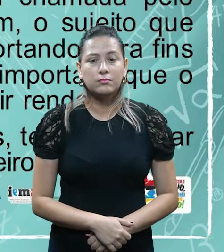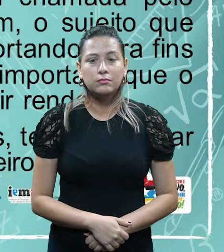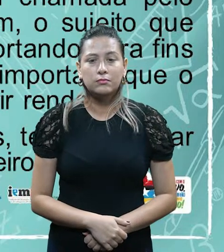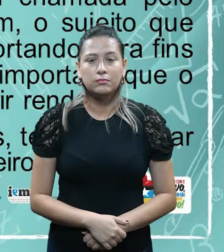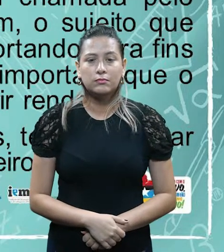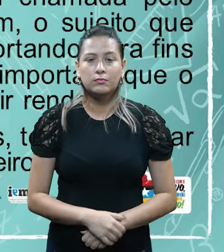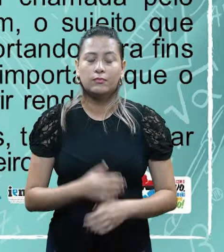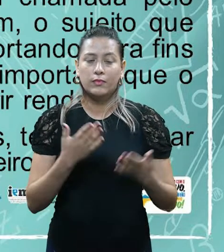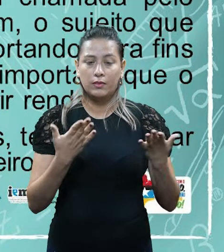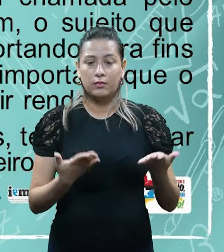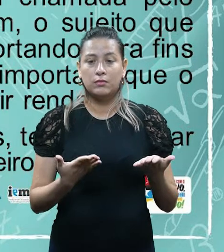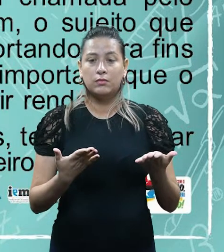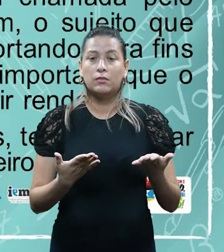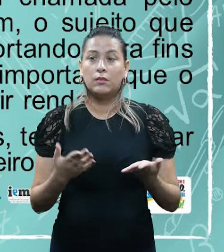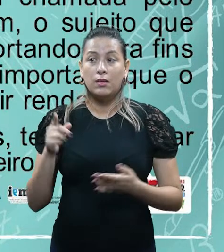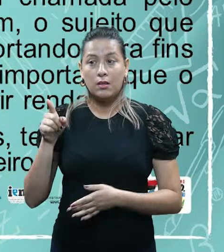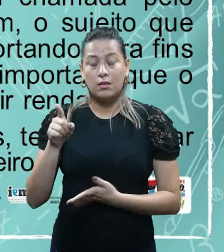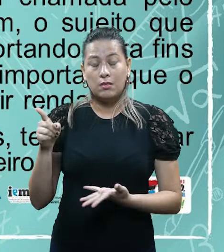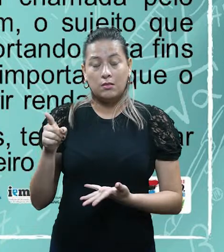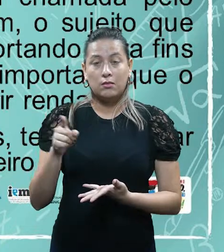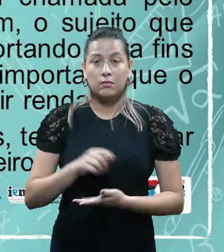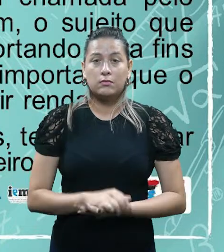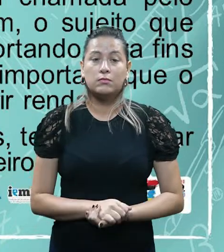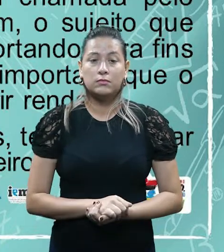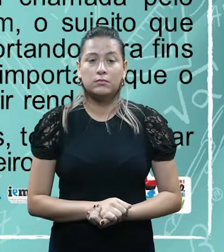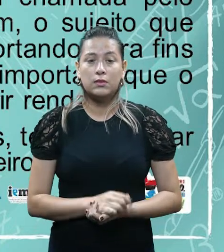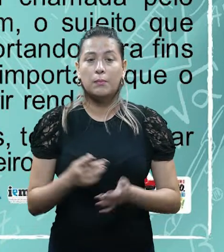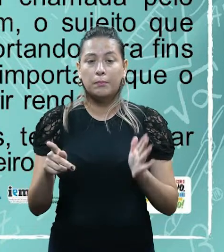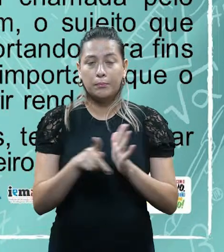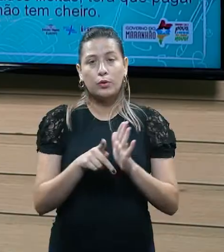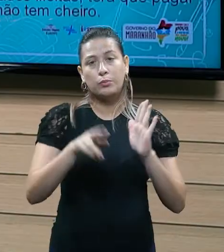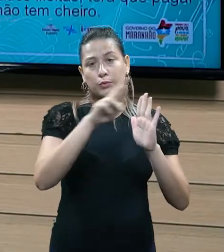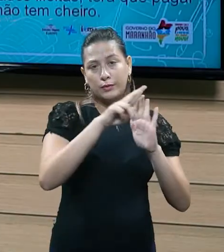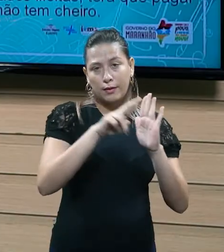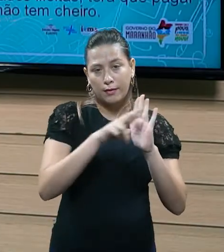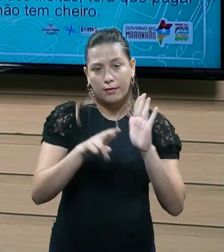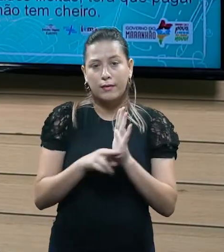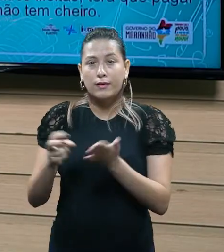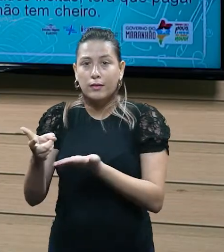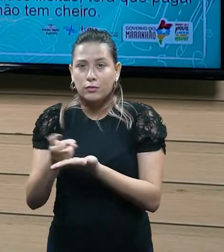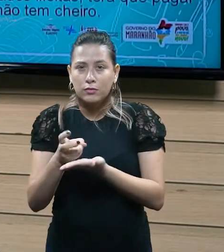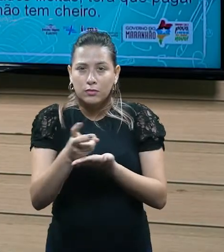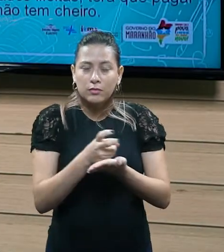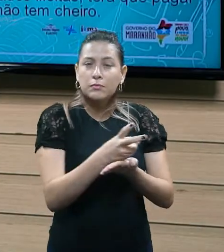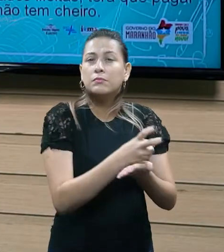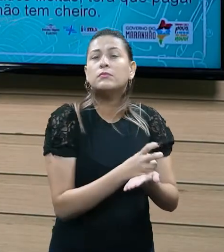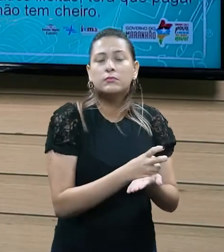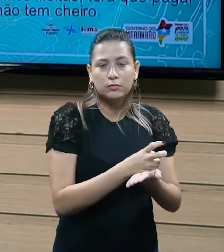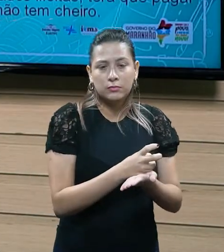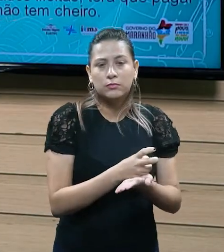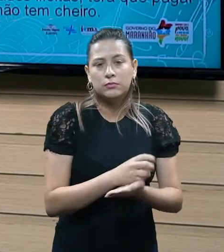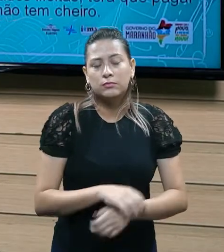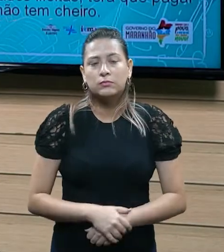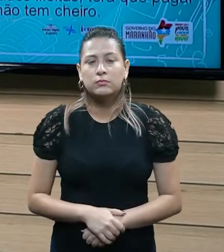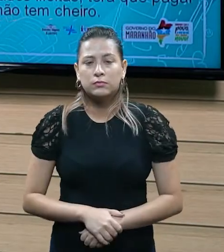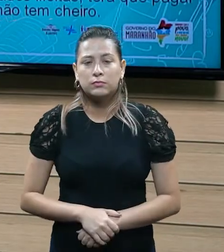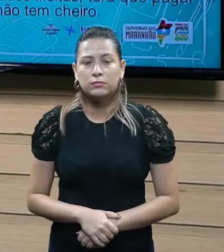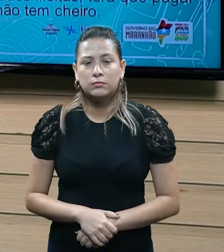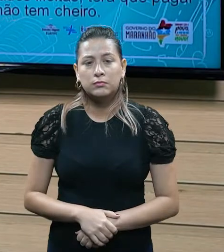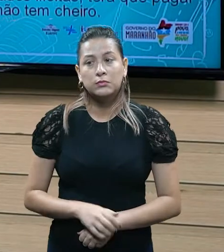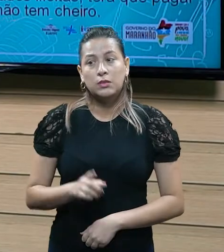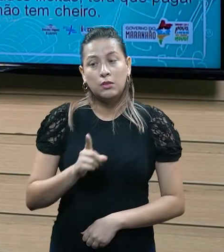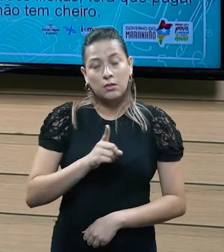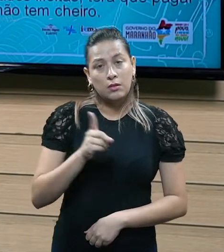né, o que importa é que sujeito incorreu na previsão de norma tributária, alferir renda, ele incorreu na previsão da norma,